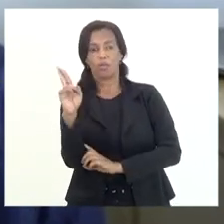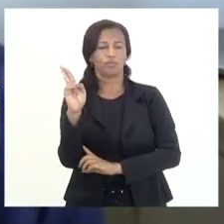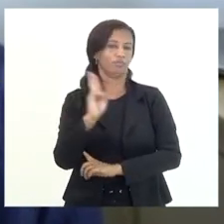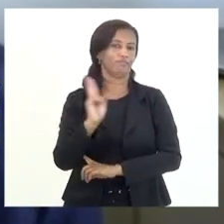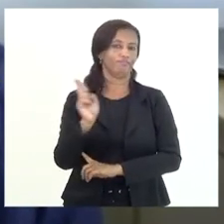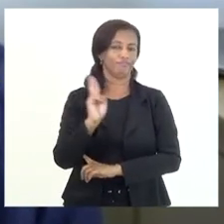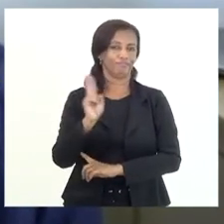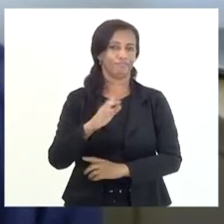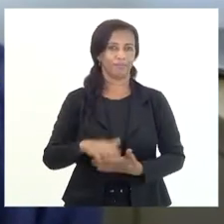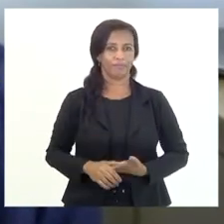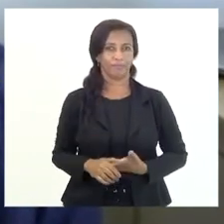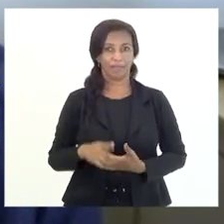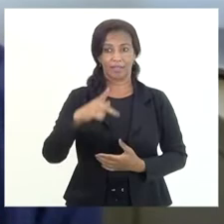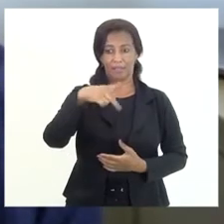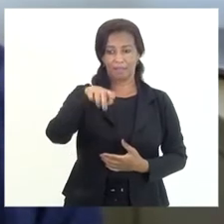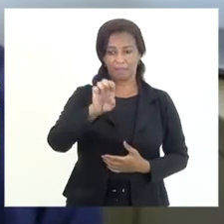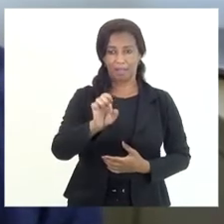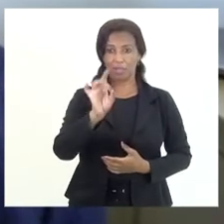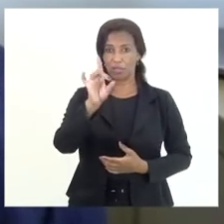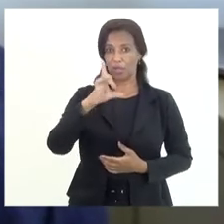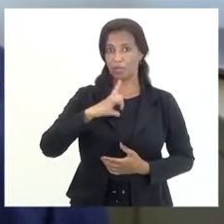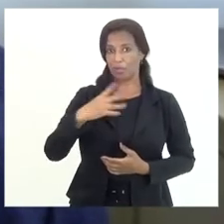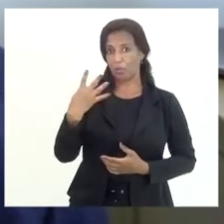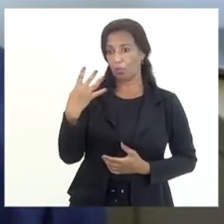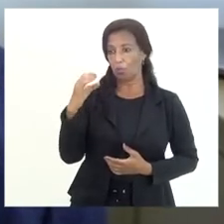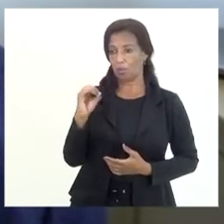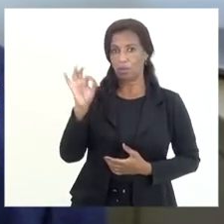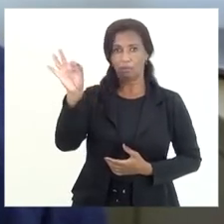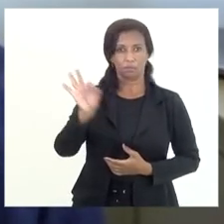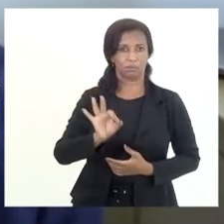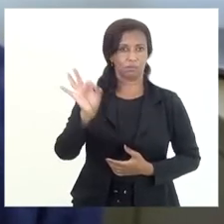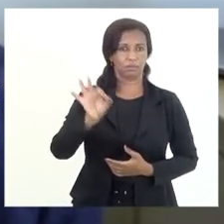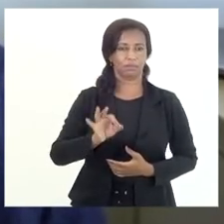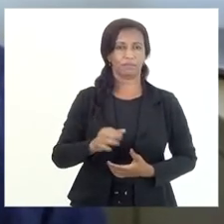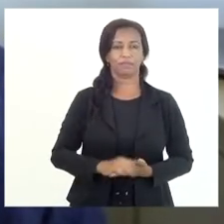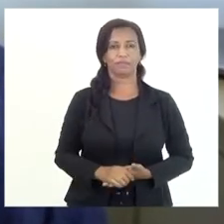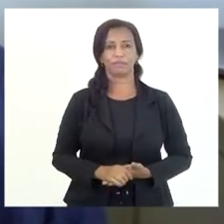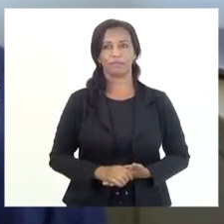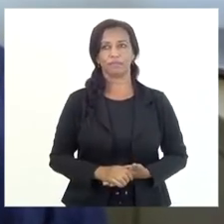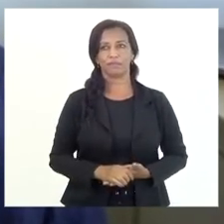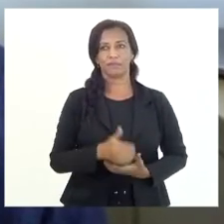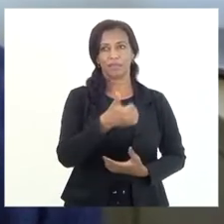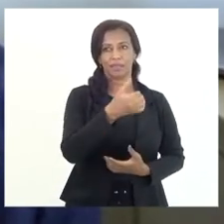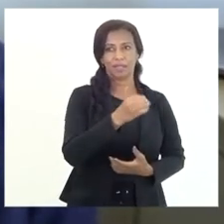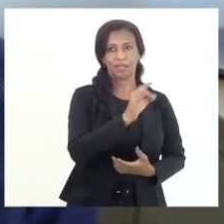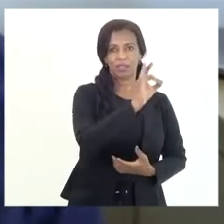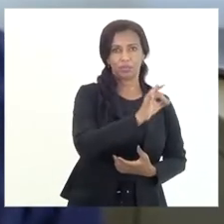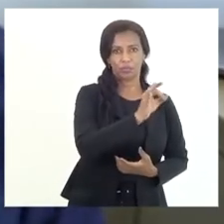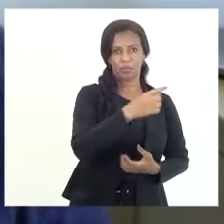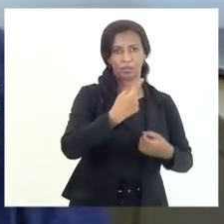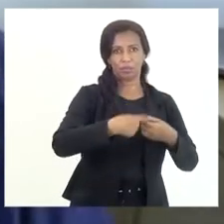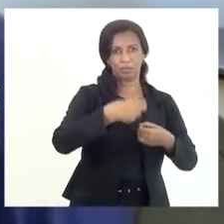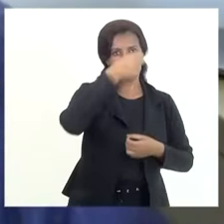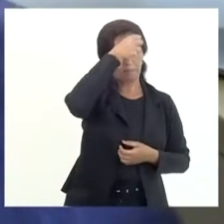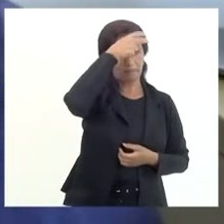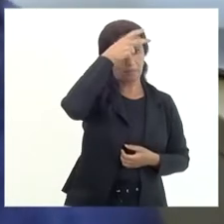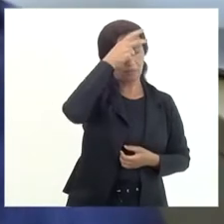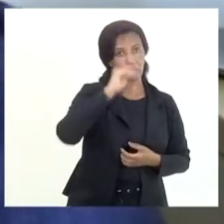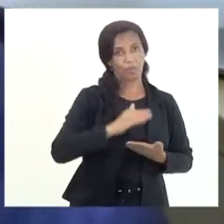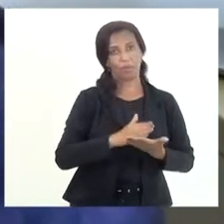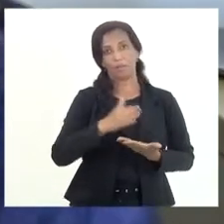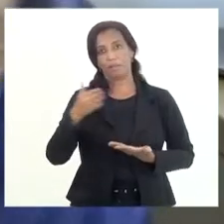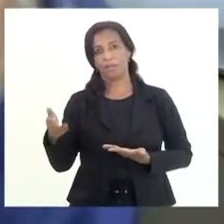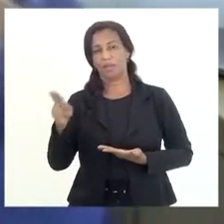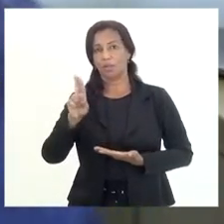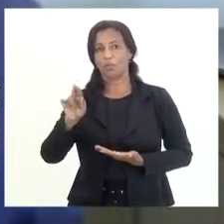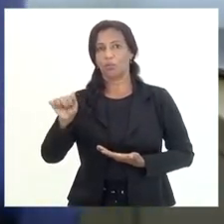e a PE o Estado só tem 40%. 10% é dos municípios e os outros 50% são